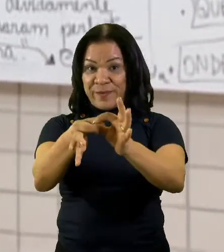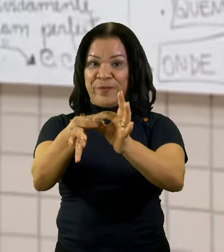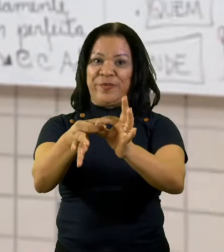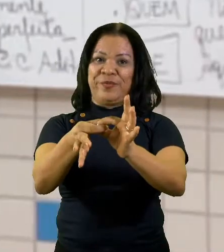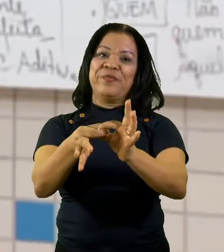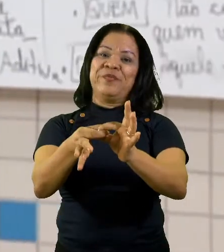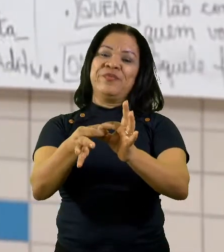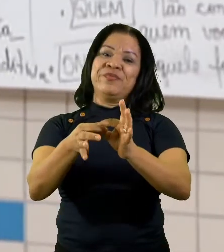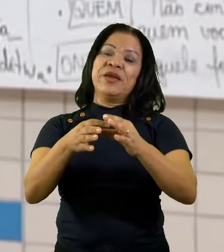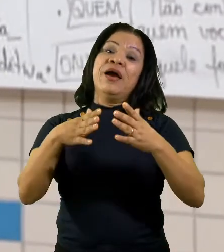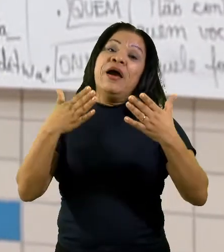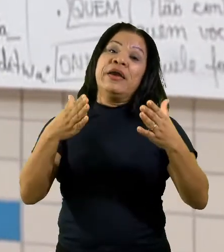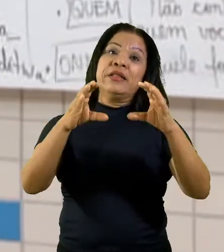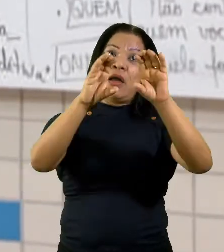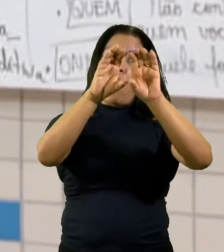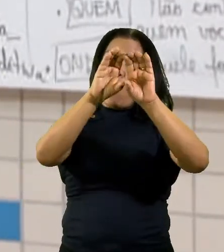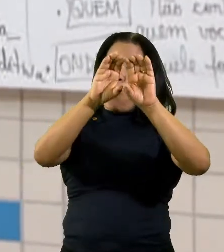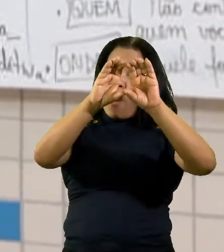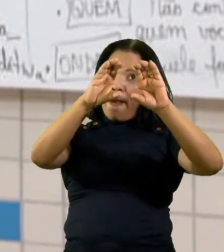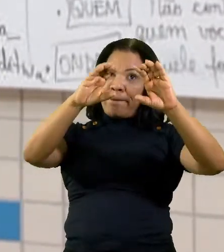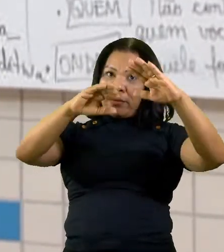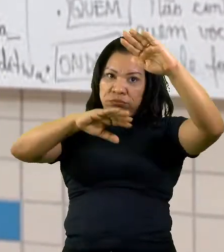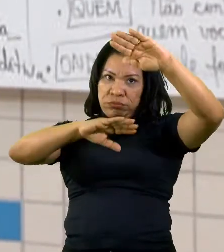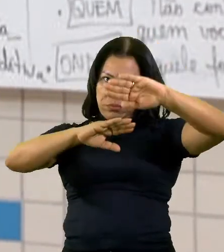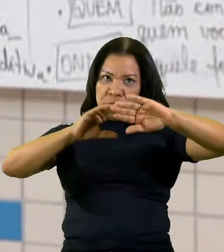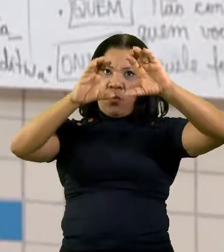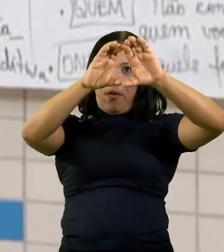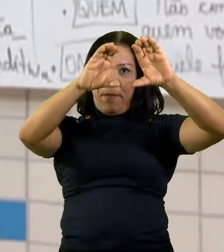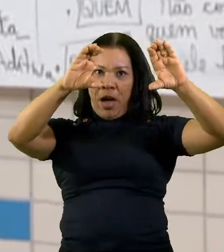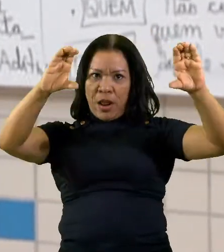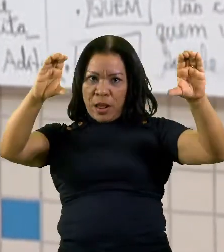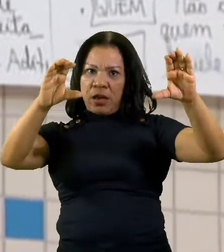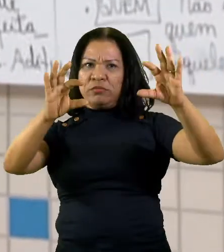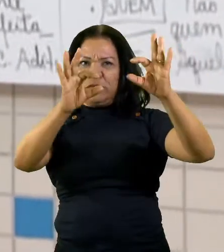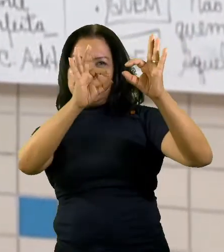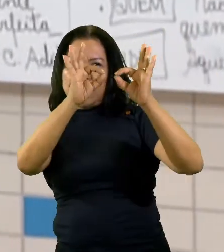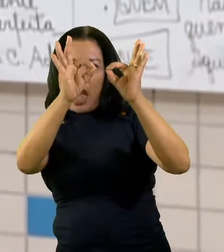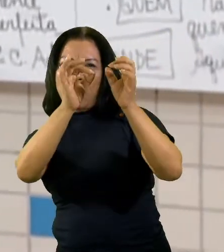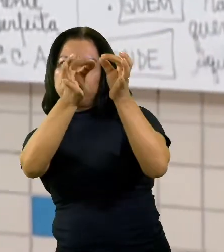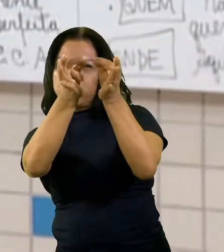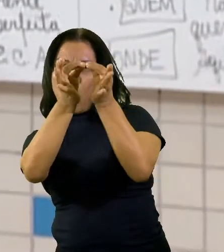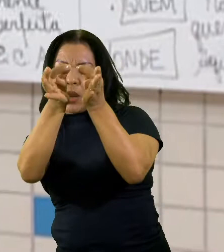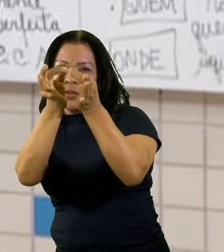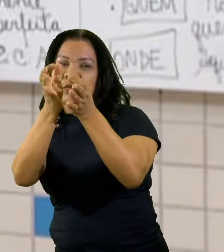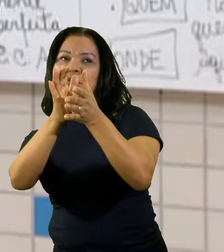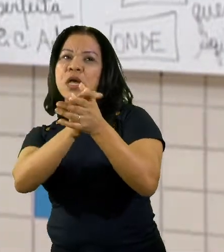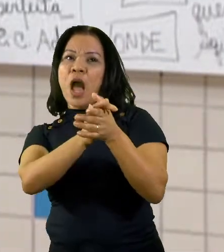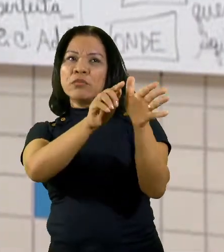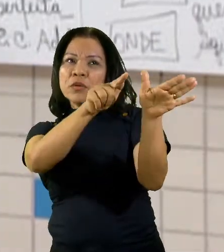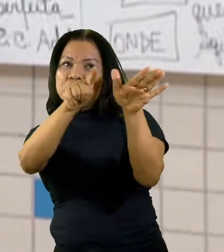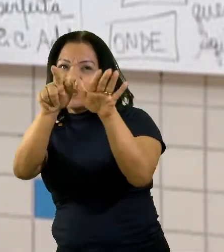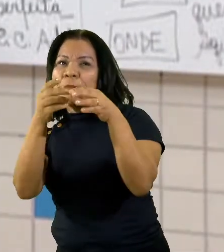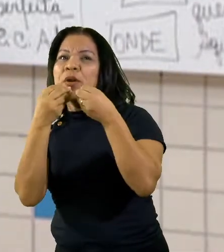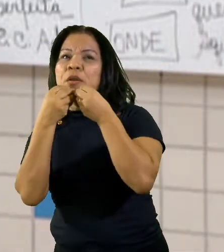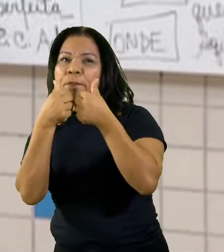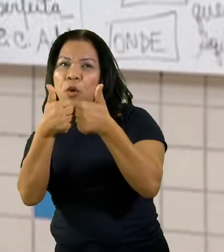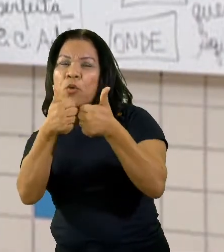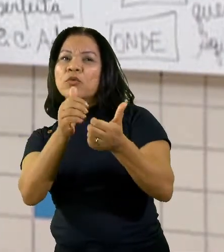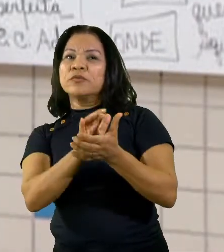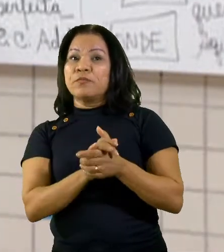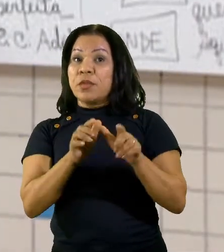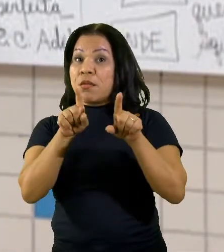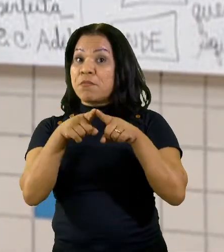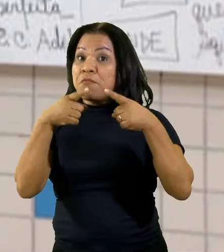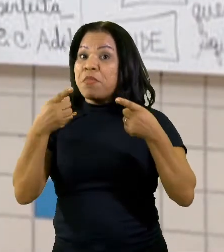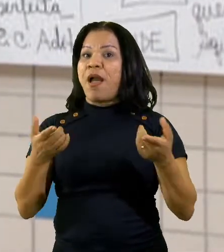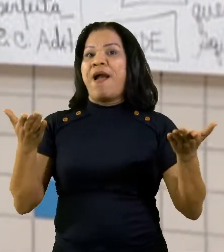aparelhos serem devidamente instalados e deles terem funcionado bem. Mas, agora, nós